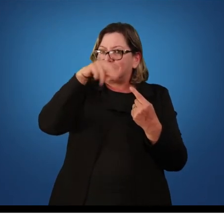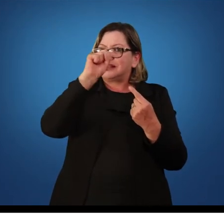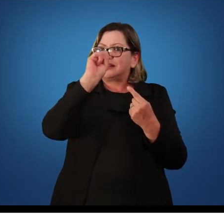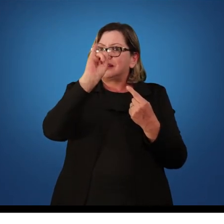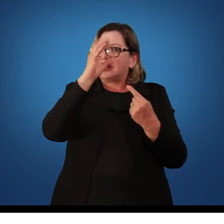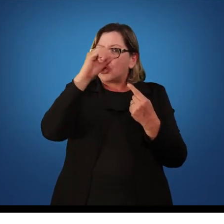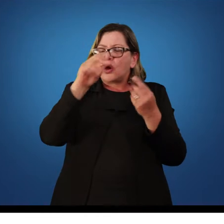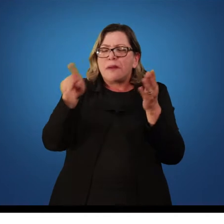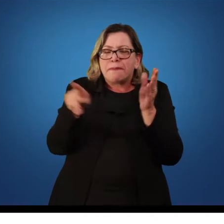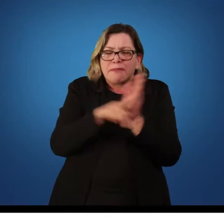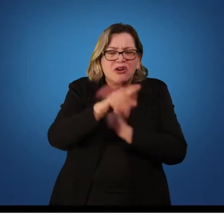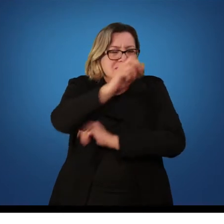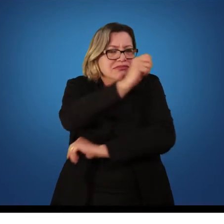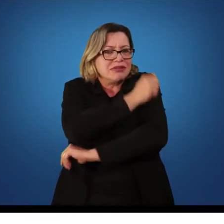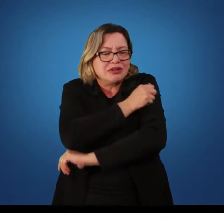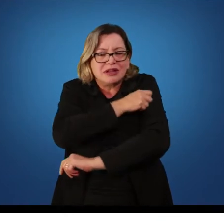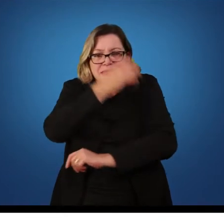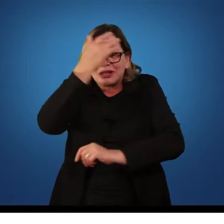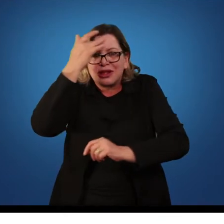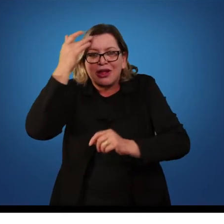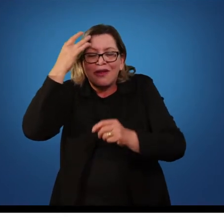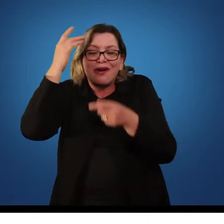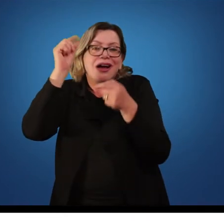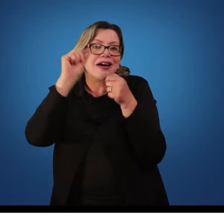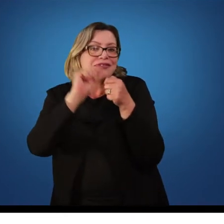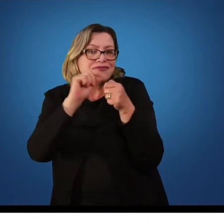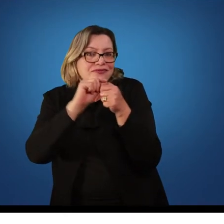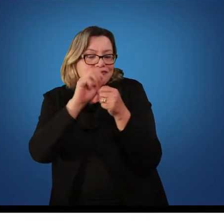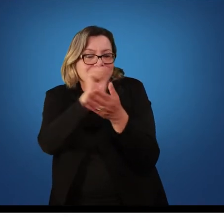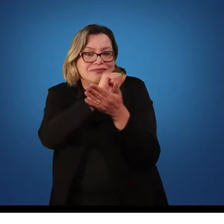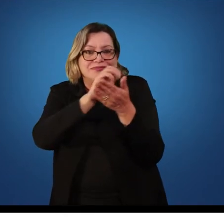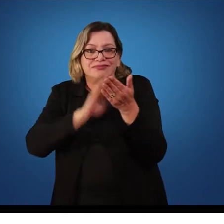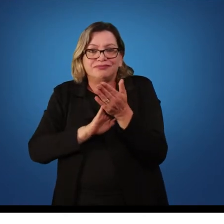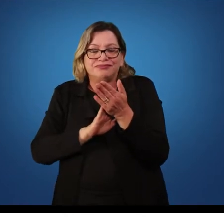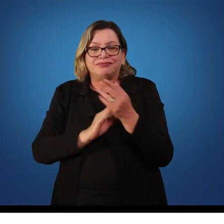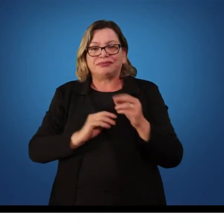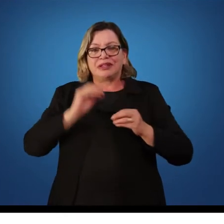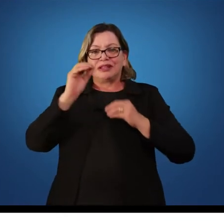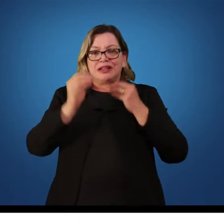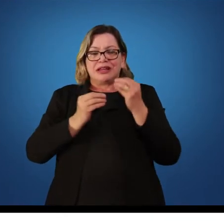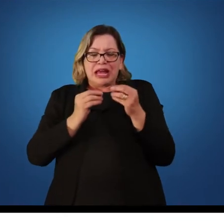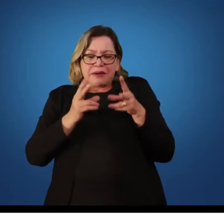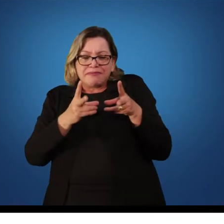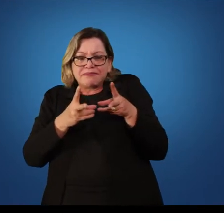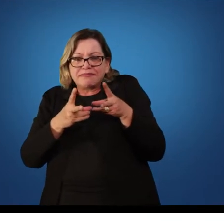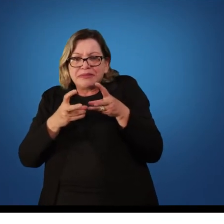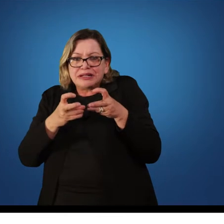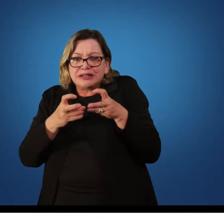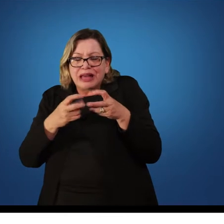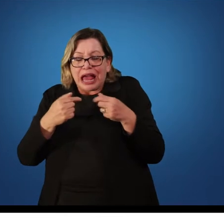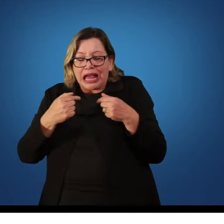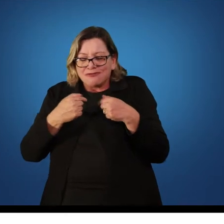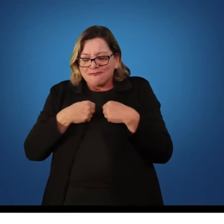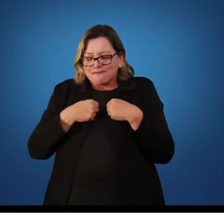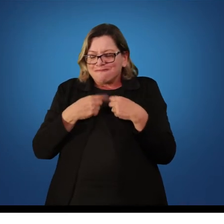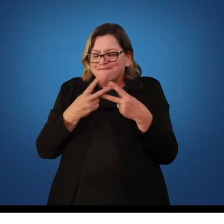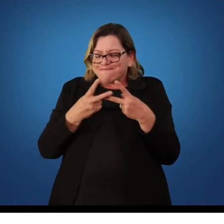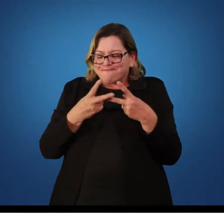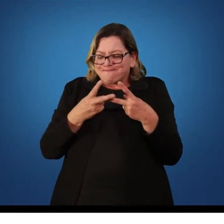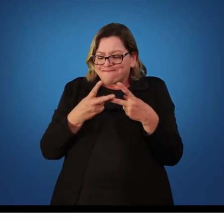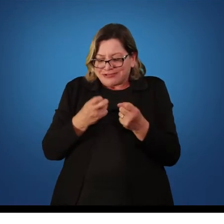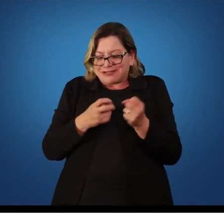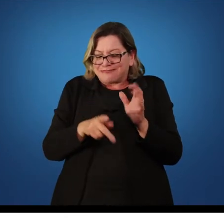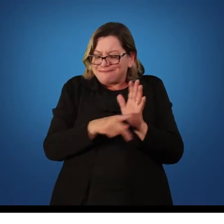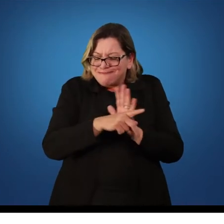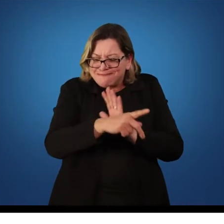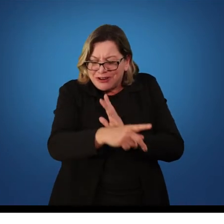executante, é de quem está realizando a tarefa. É ele perceber que ele errou, por exemplo. E o